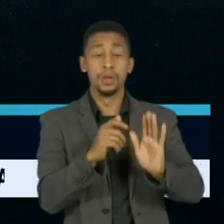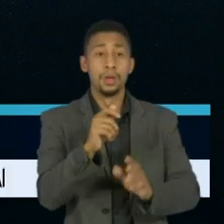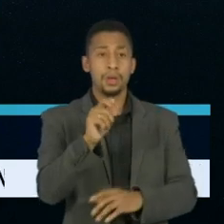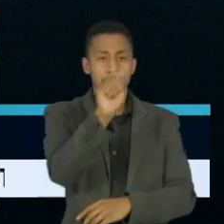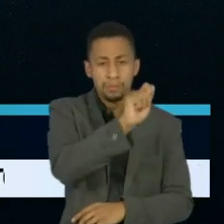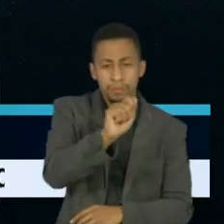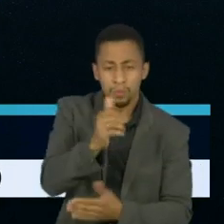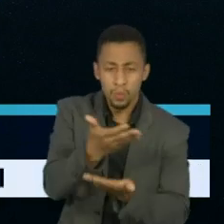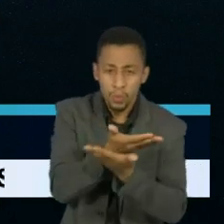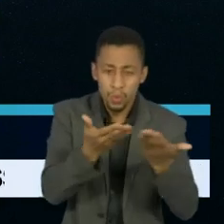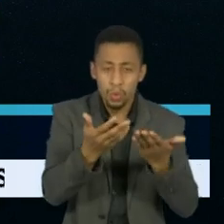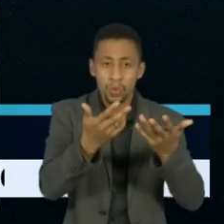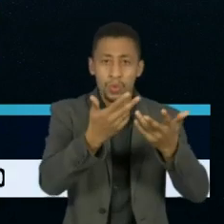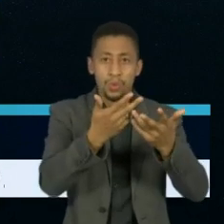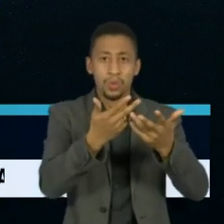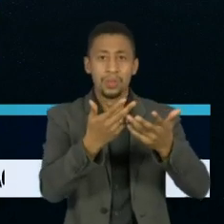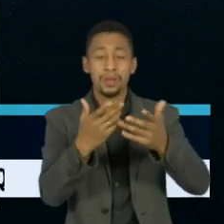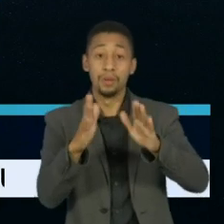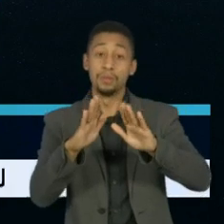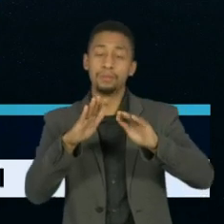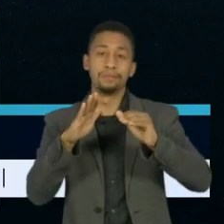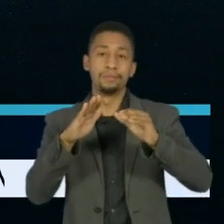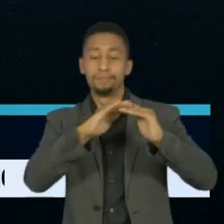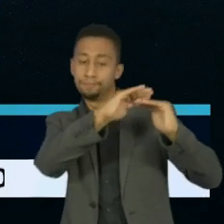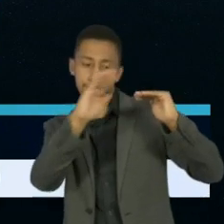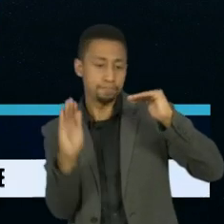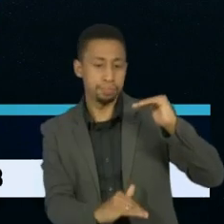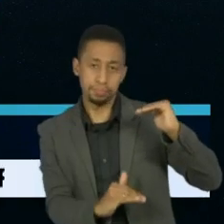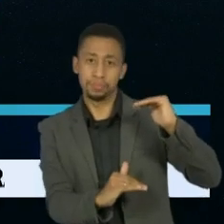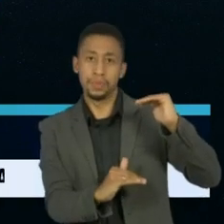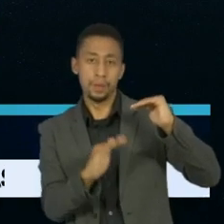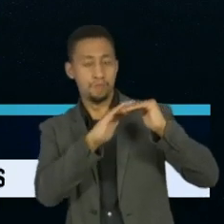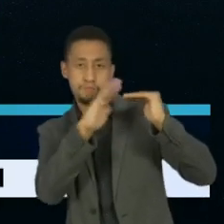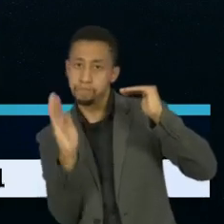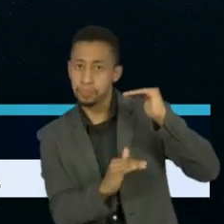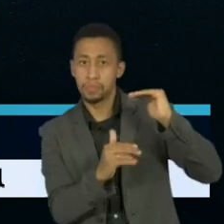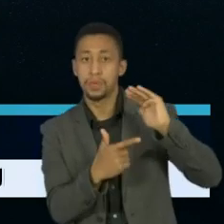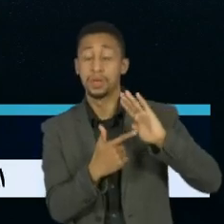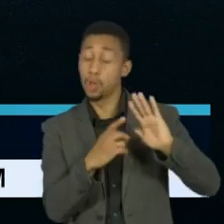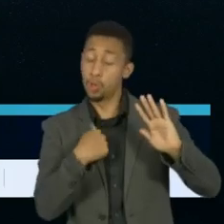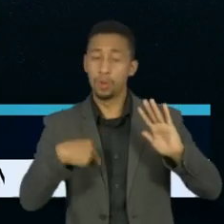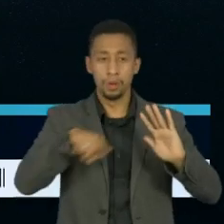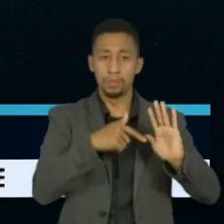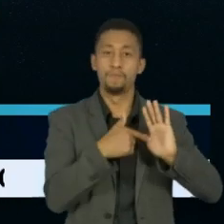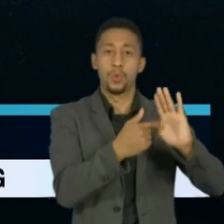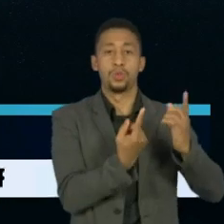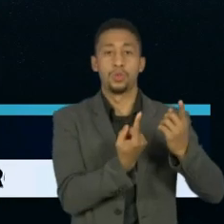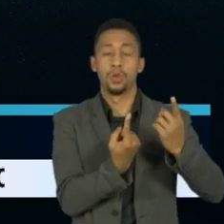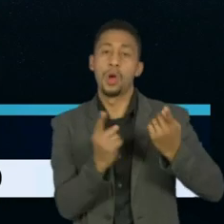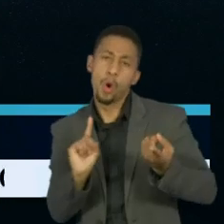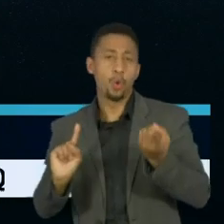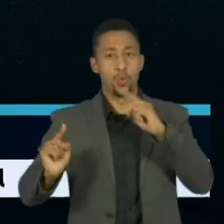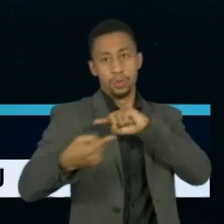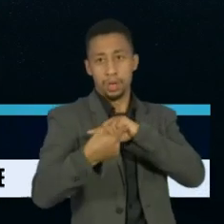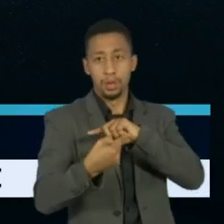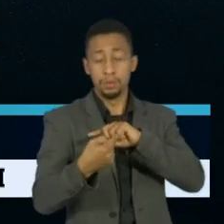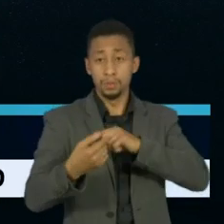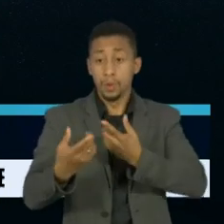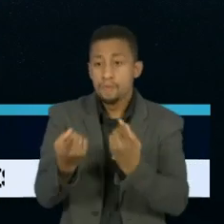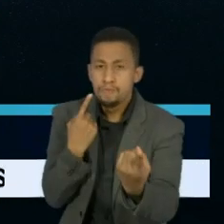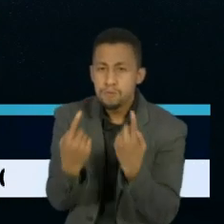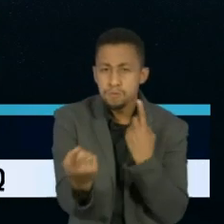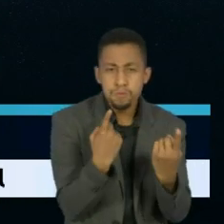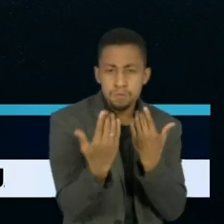abaixo do governo e o que a gente tem feito é mostrar o contrário. Quando nós estamos discutindo democracia é porque